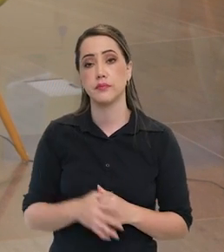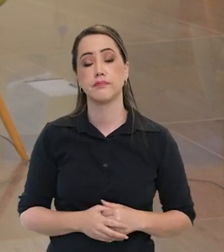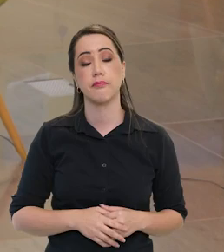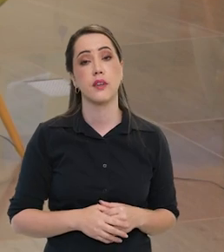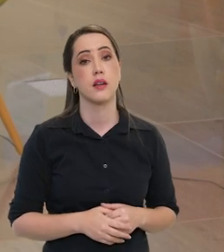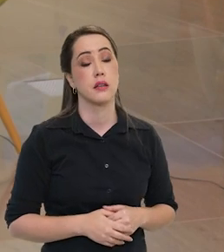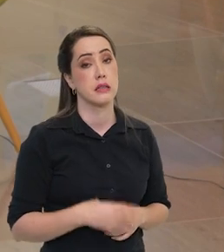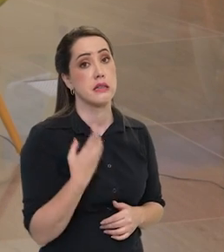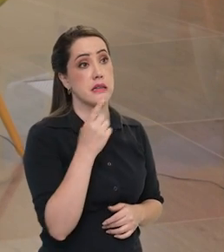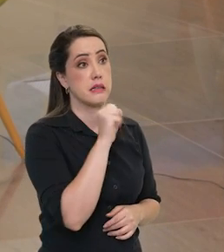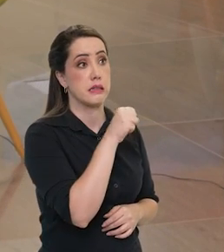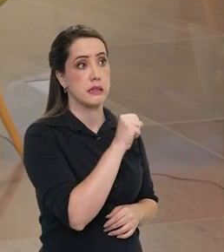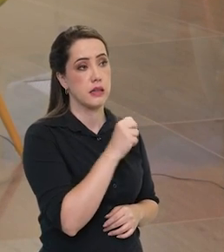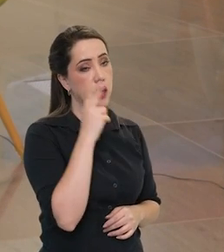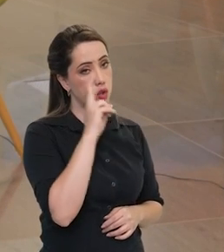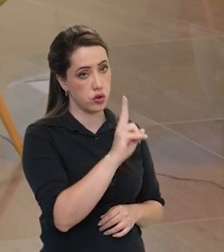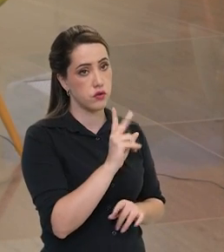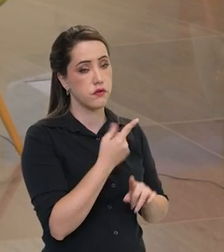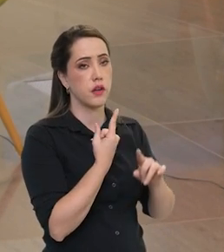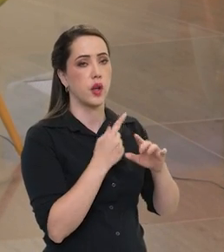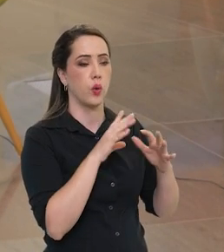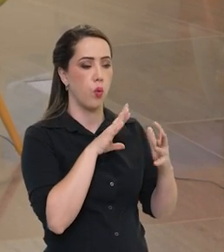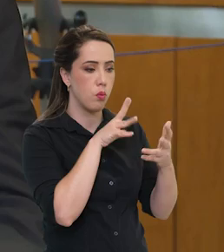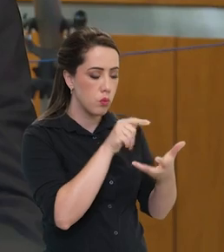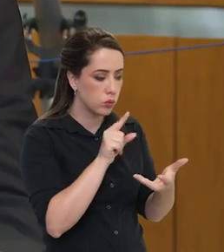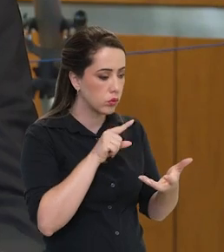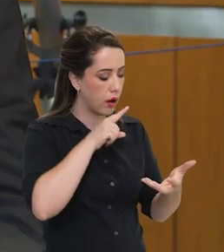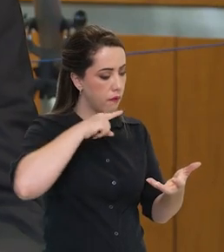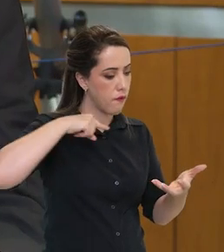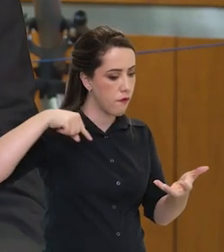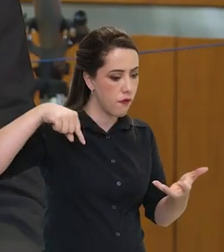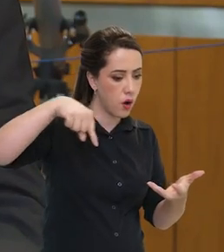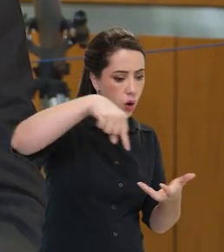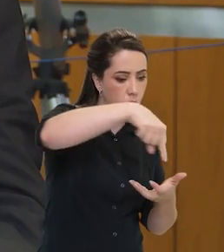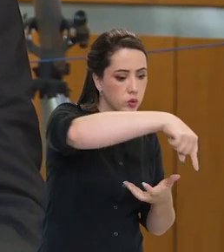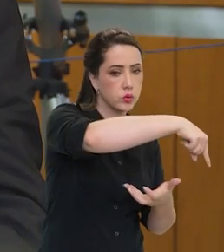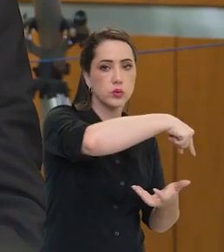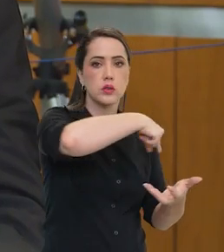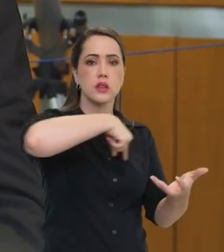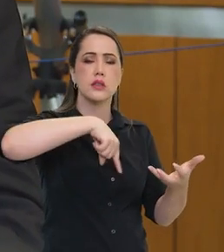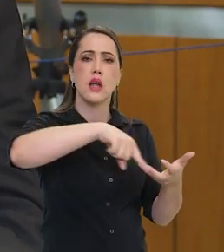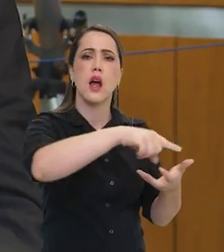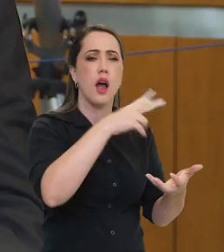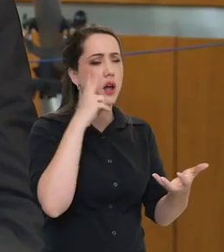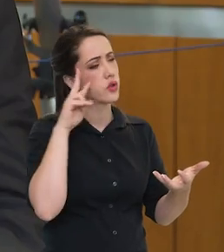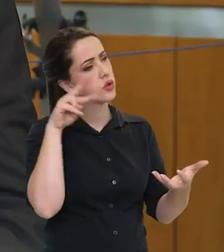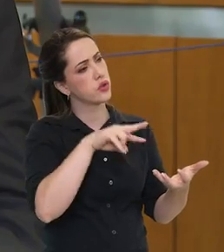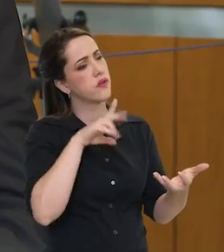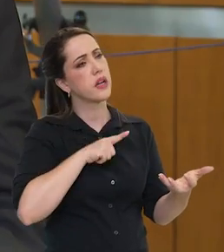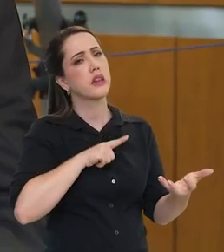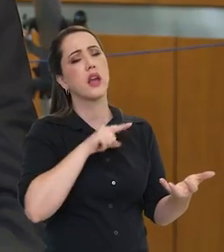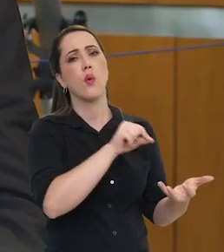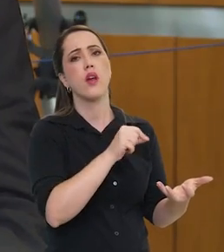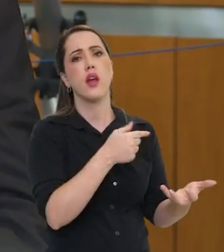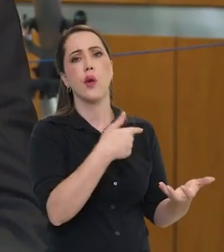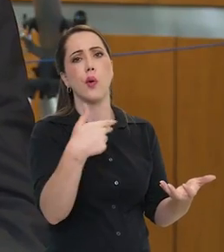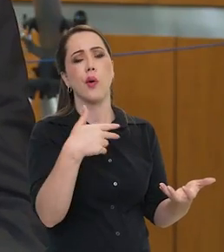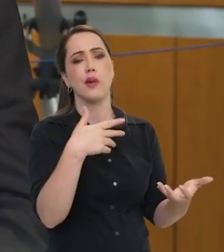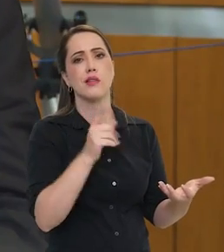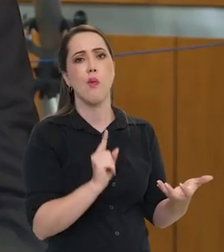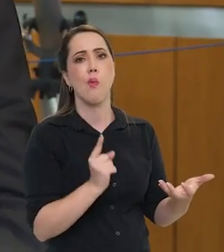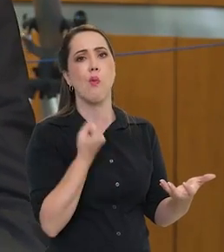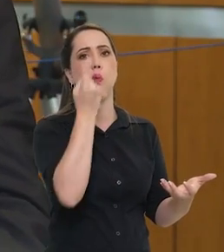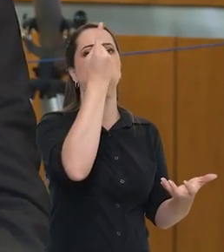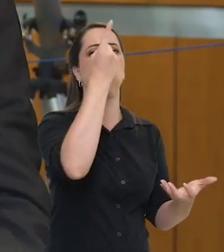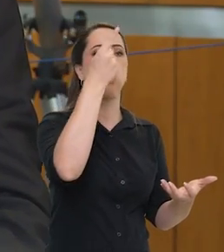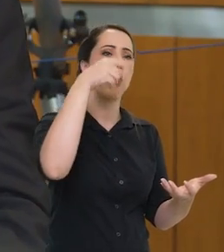tão infinito assim. Especialmente em volta do planeta, você tem uma quantidade cada vez maior de pedaços